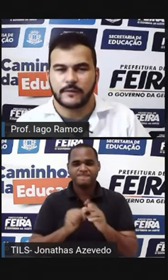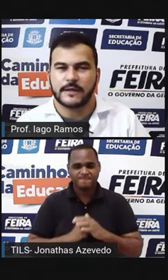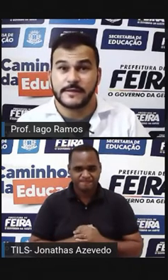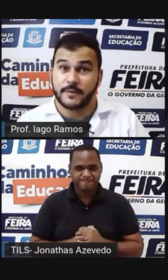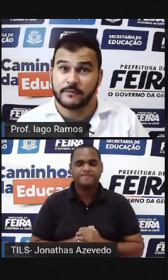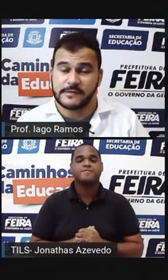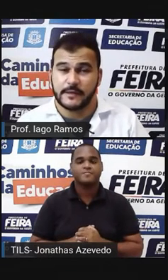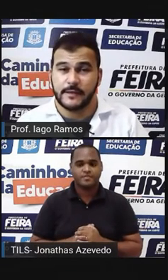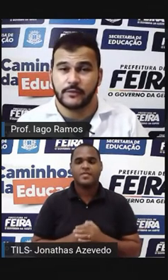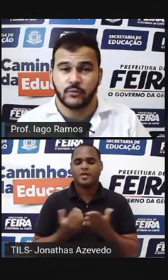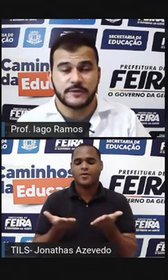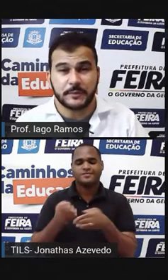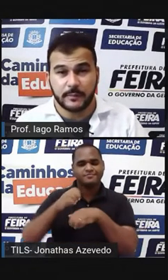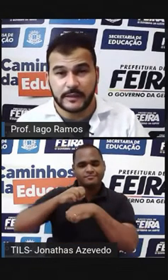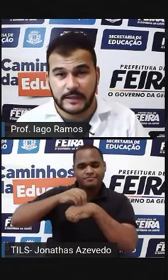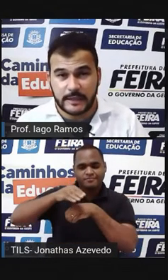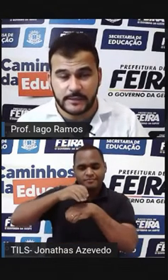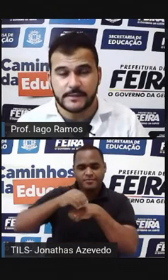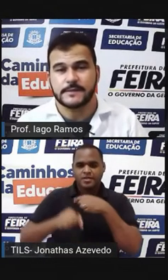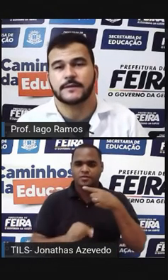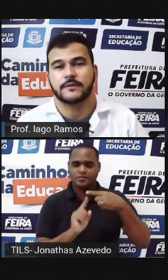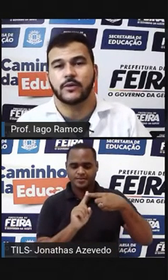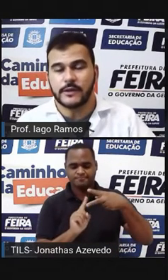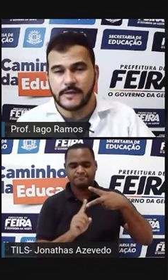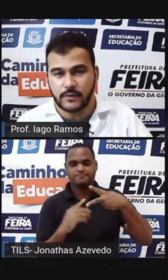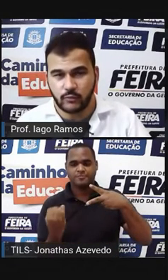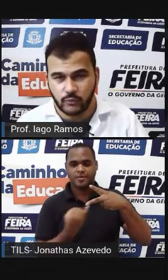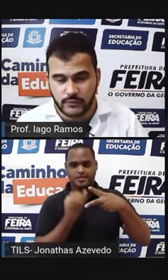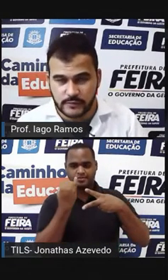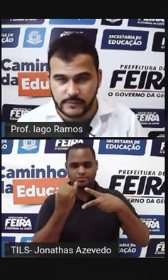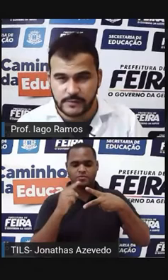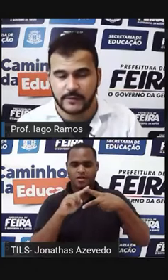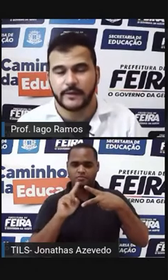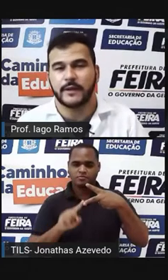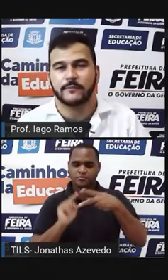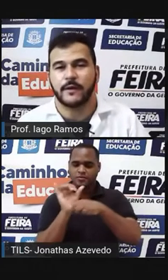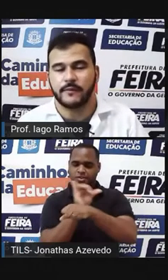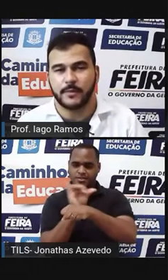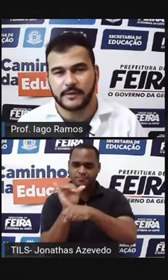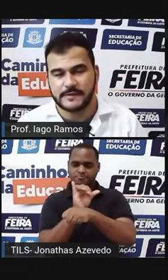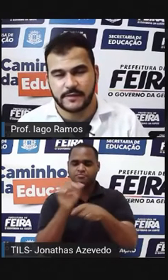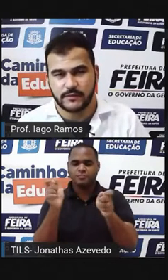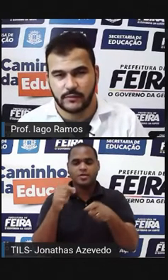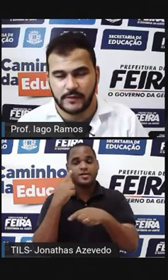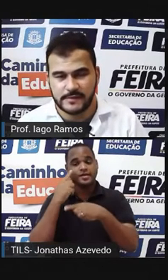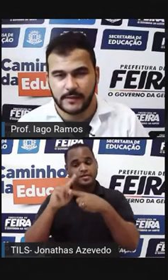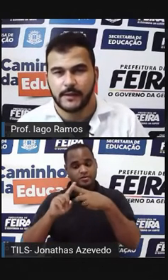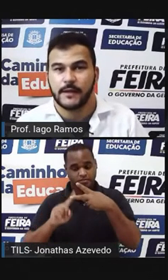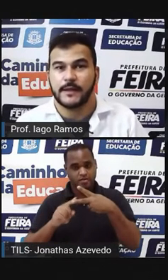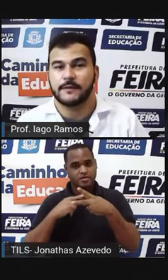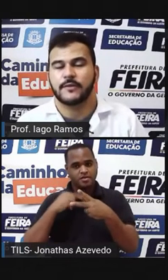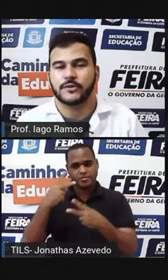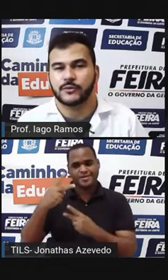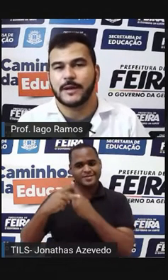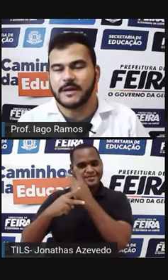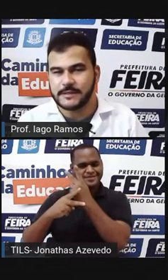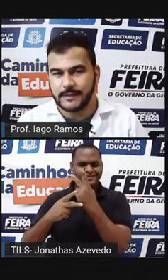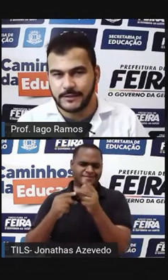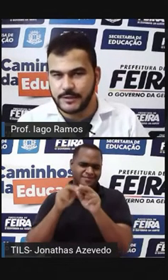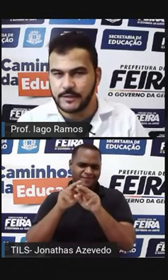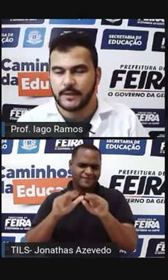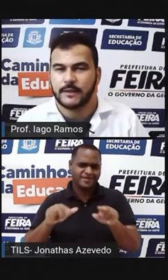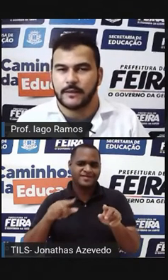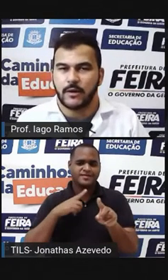Então eu vou trazer pra você aqui Duas propriedades Dois recursos Que envolvem potenciações E que vão ajudar